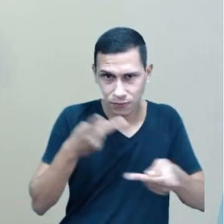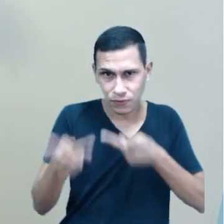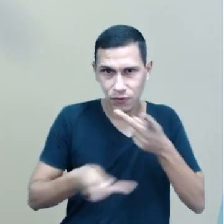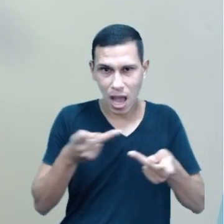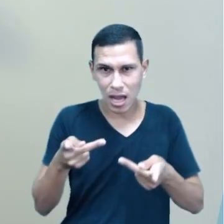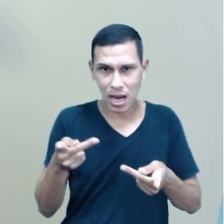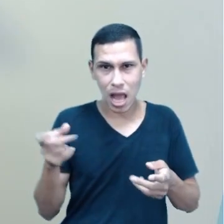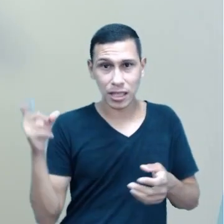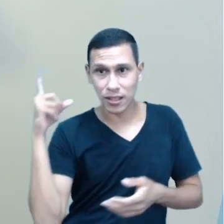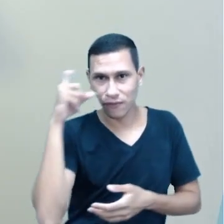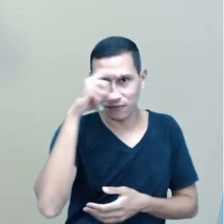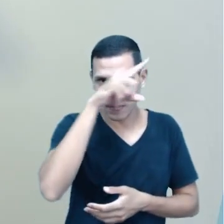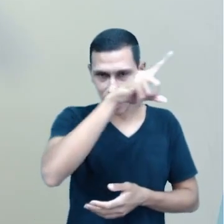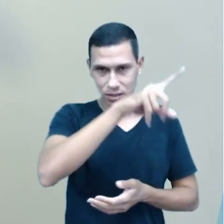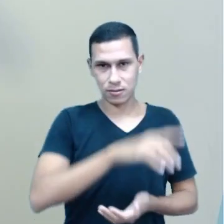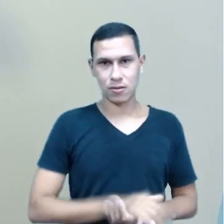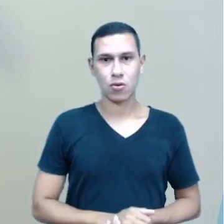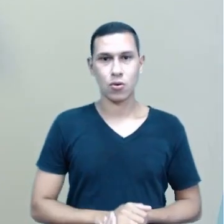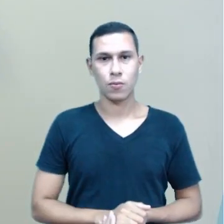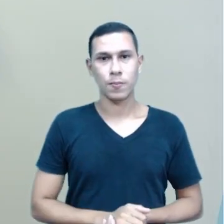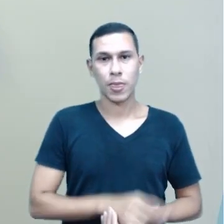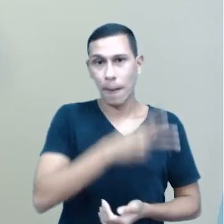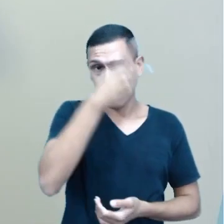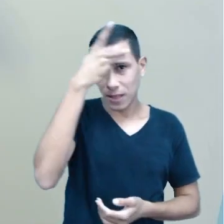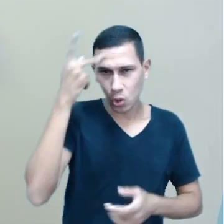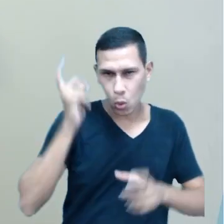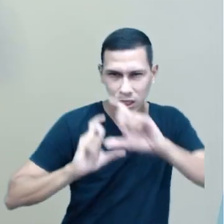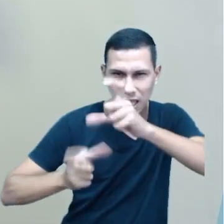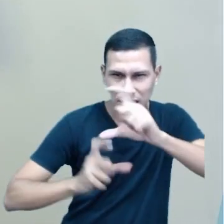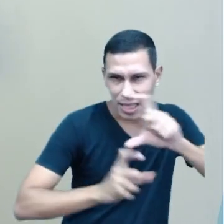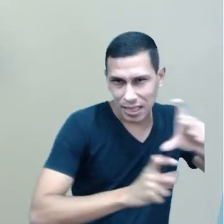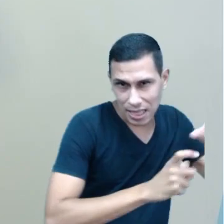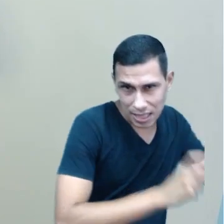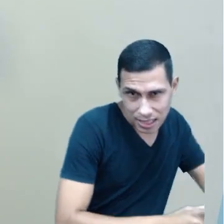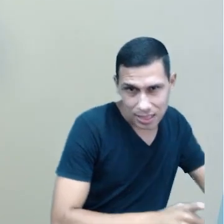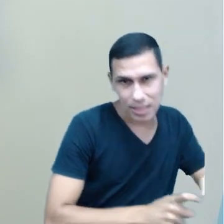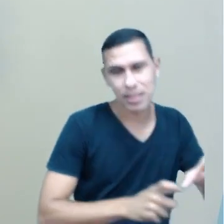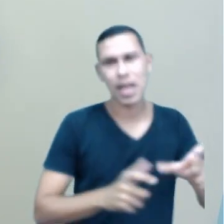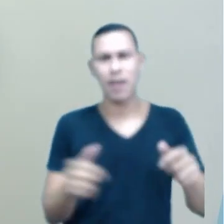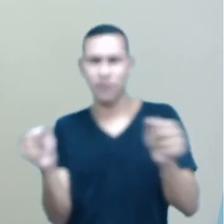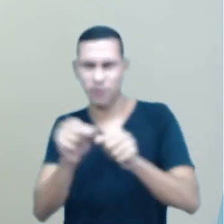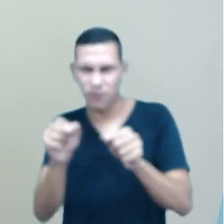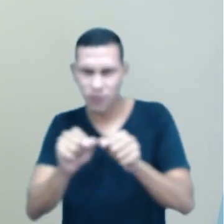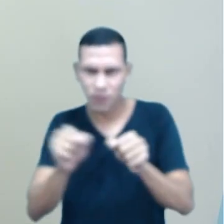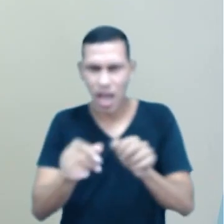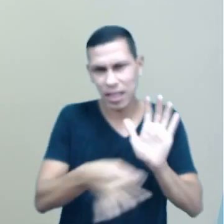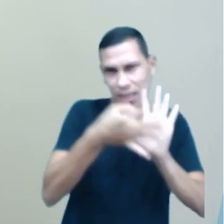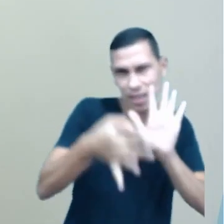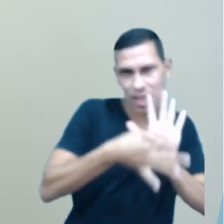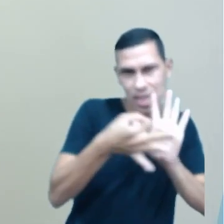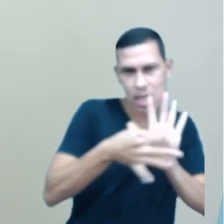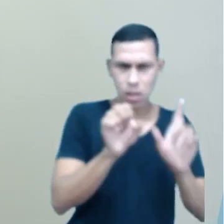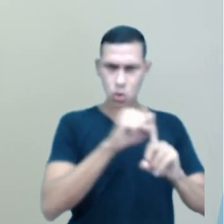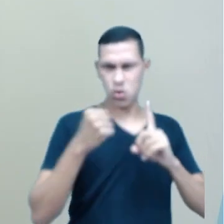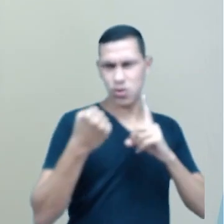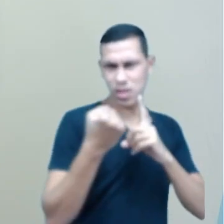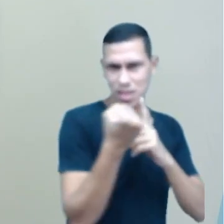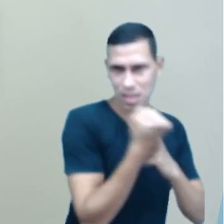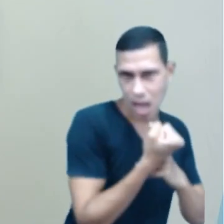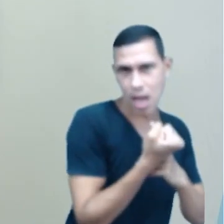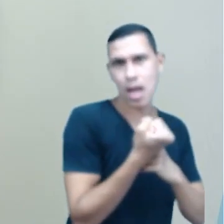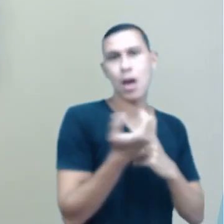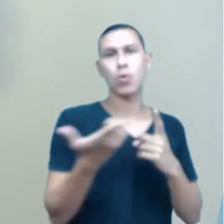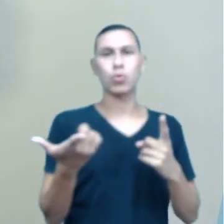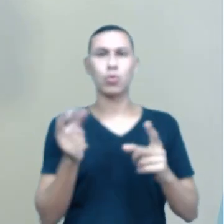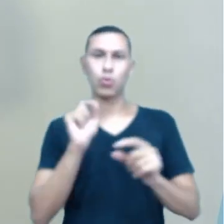o chargista, ele tenta fazer com que você note a crítica social ou política que ele pretende através do